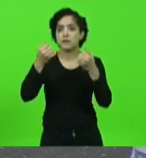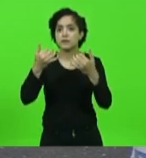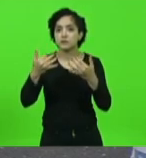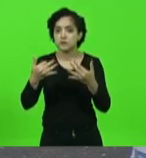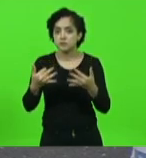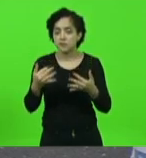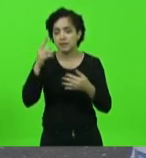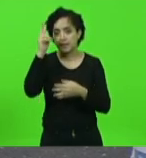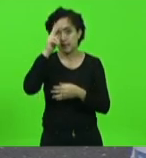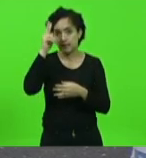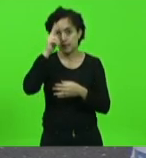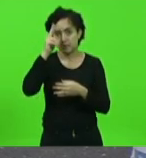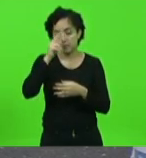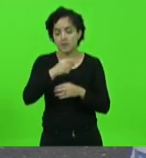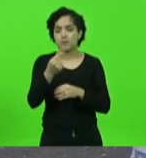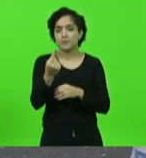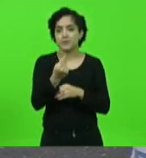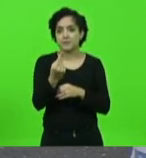do primeiro